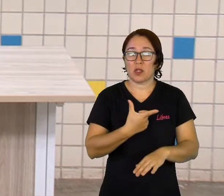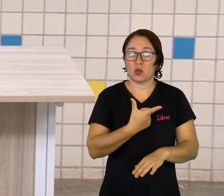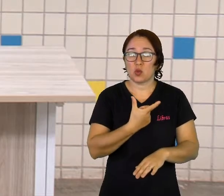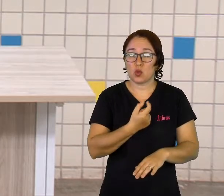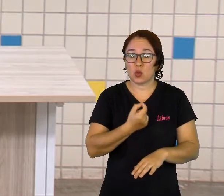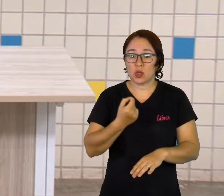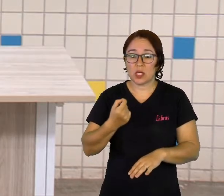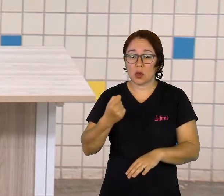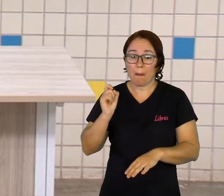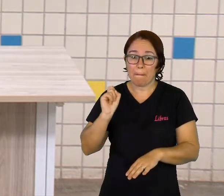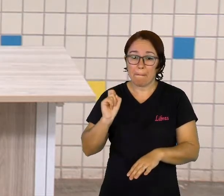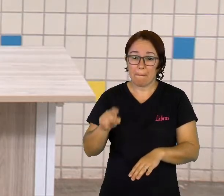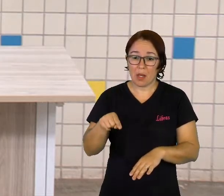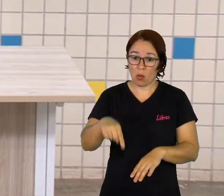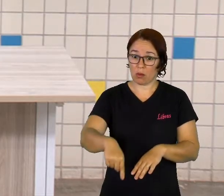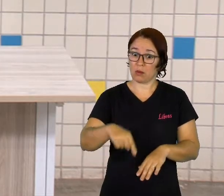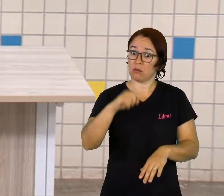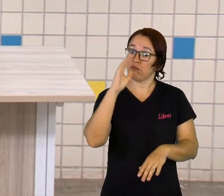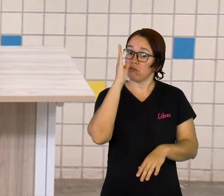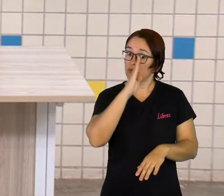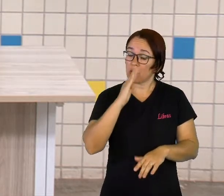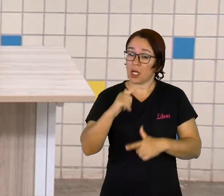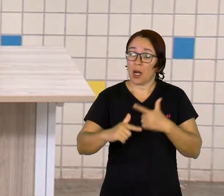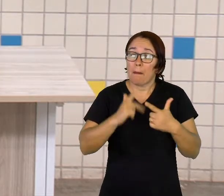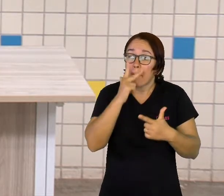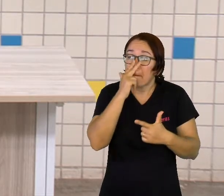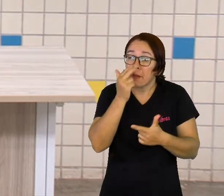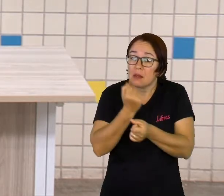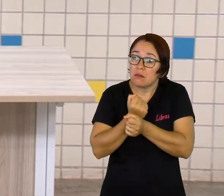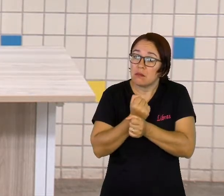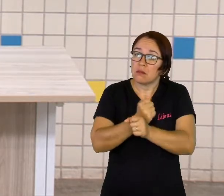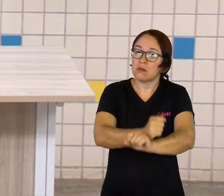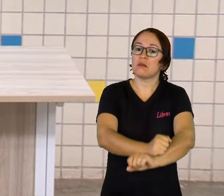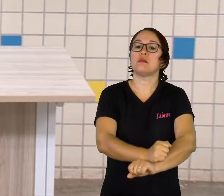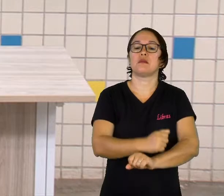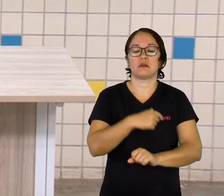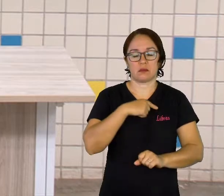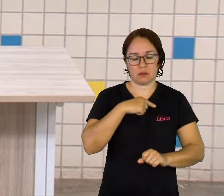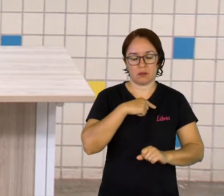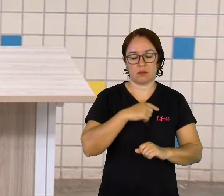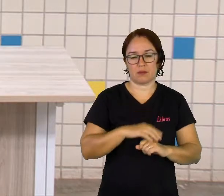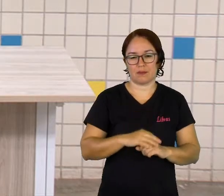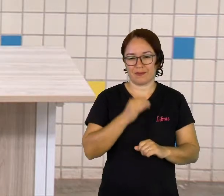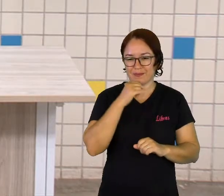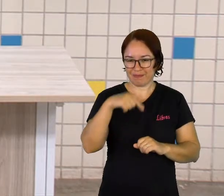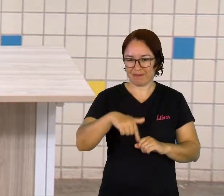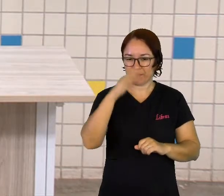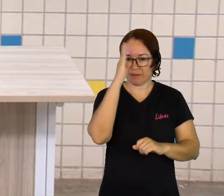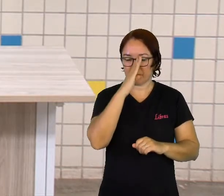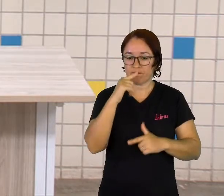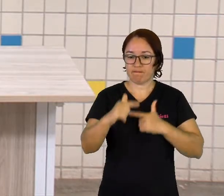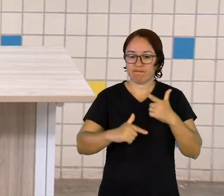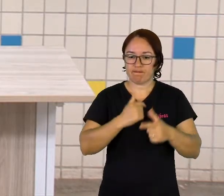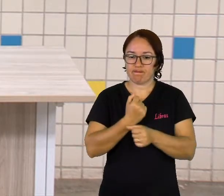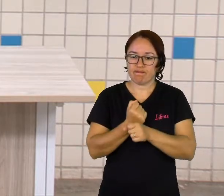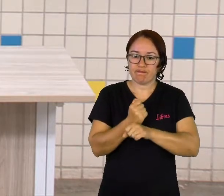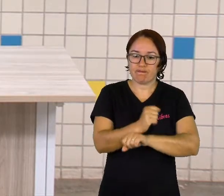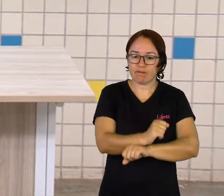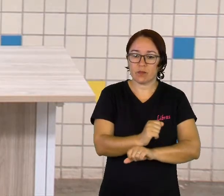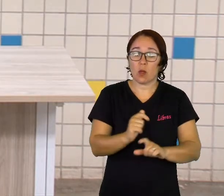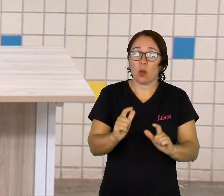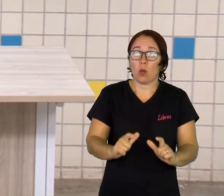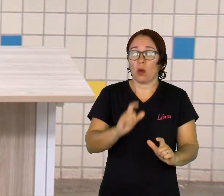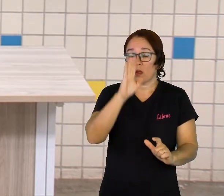Muita gente, não é, crianças? O trabalho escravo no Brasil ocorre, em maior parte,